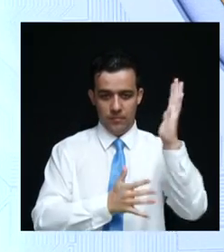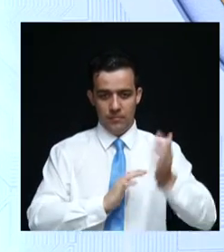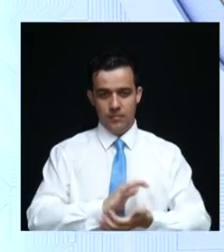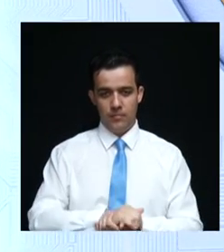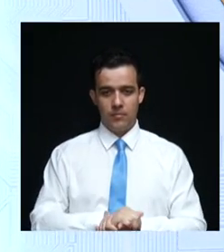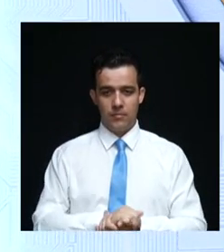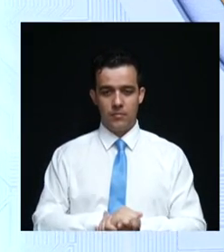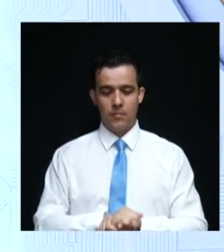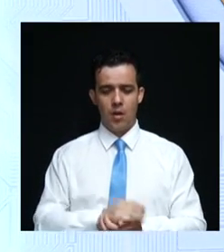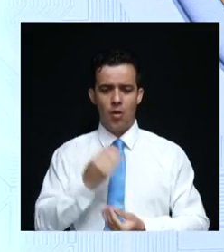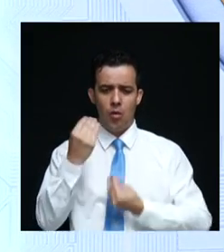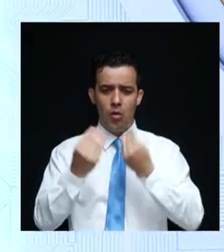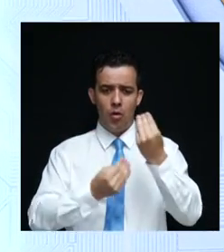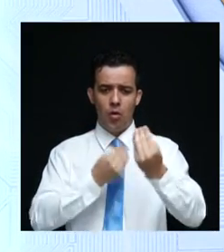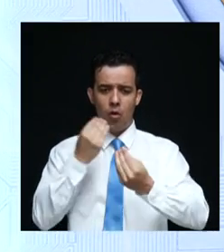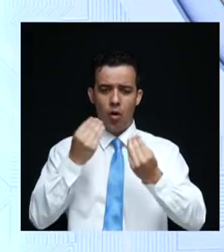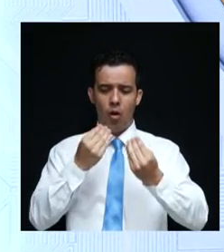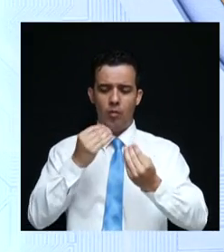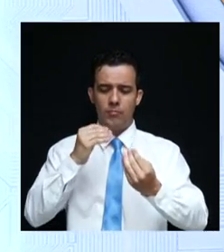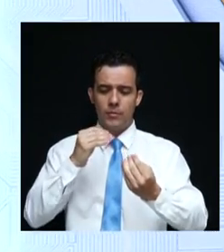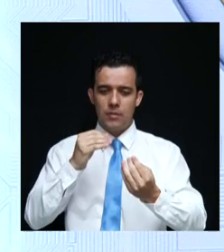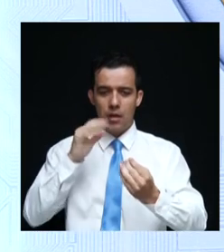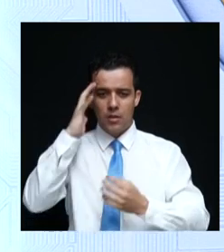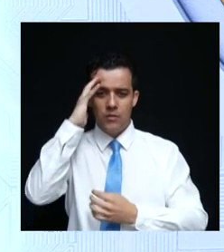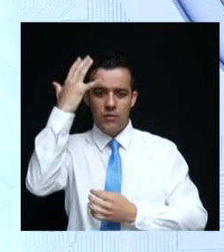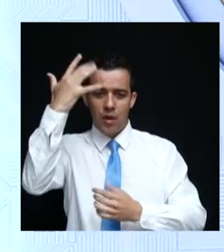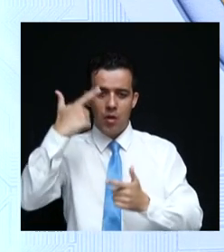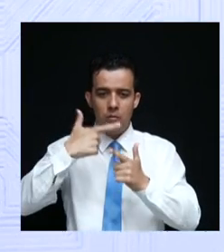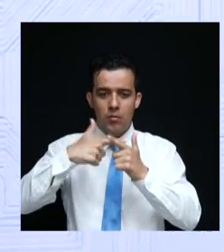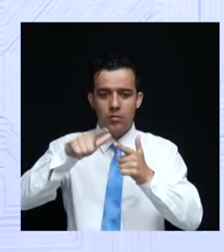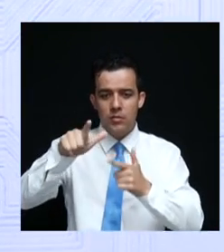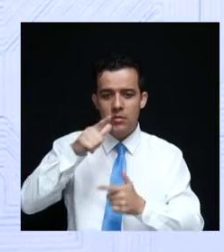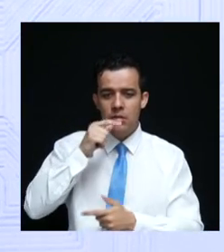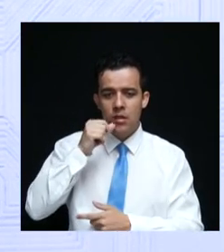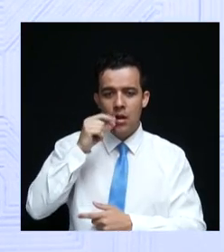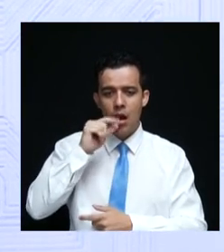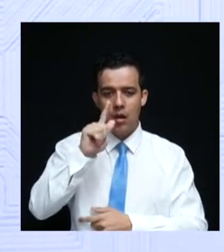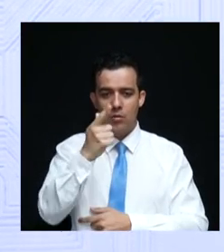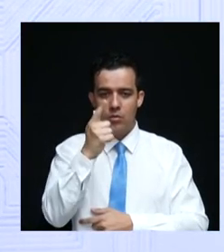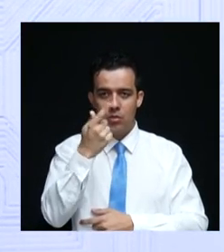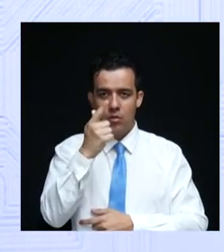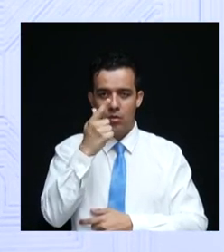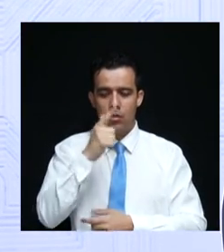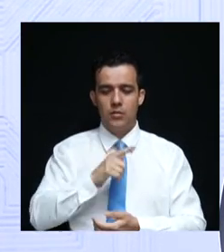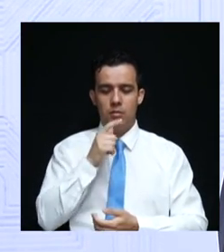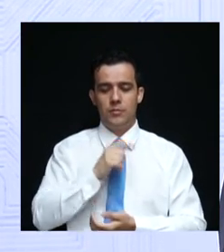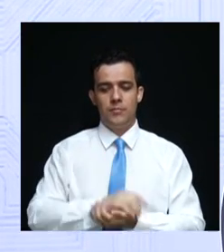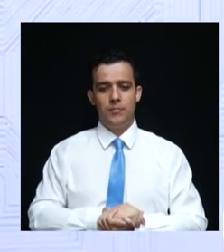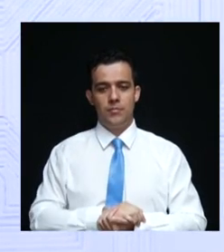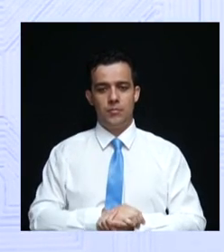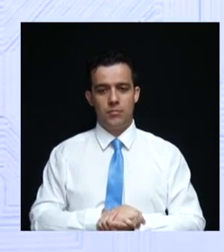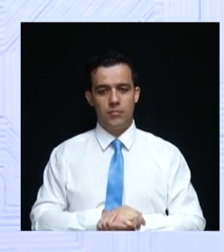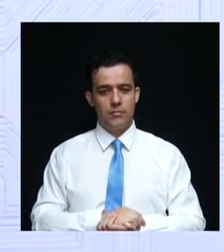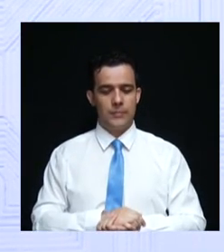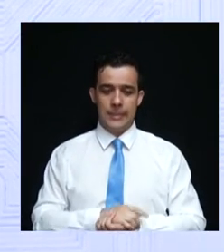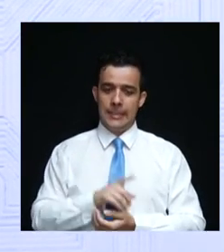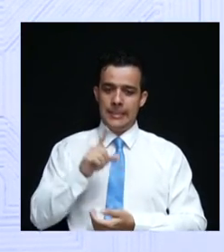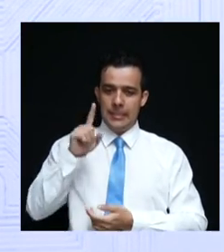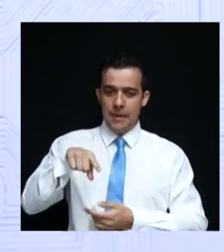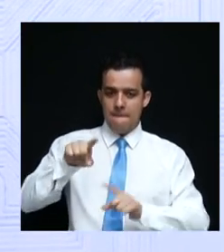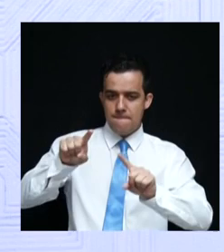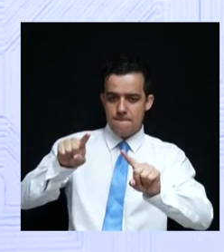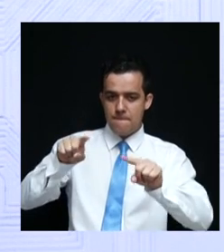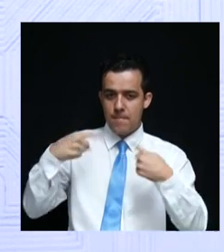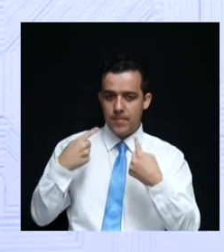como sanar a crise hídrica em Goiás? Caiado responde. Este é o nosso grande desafio.